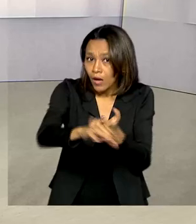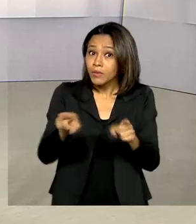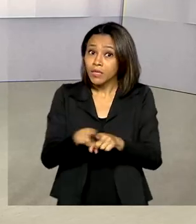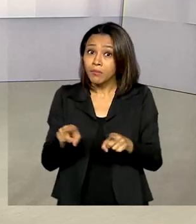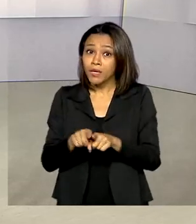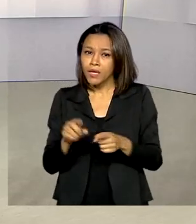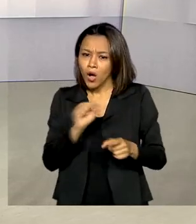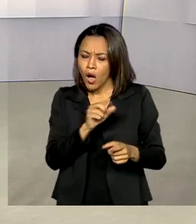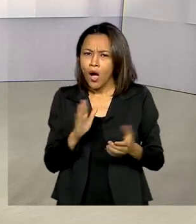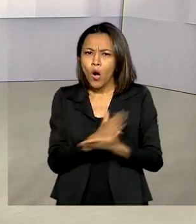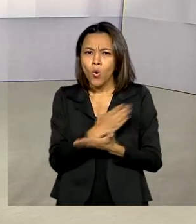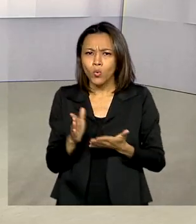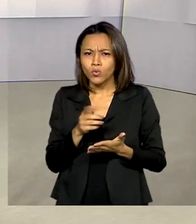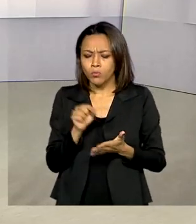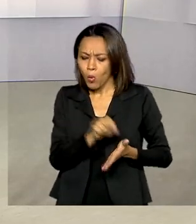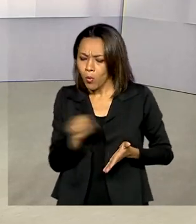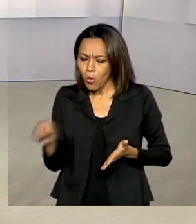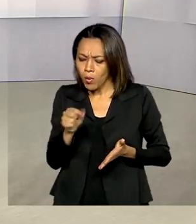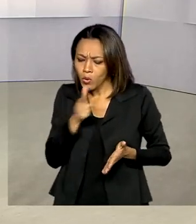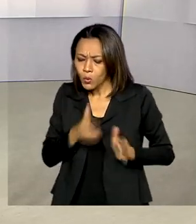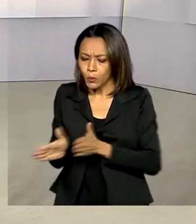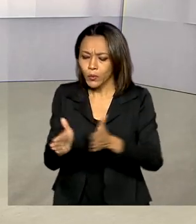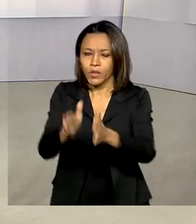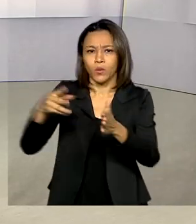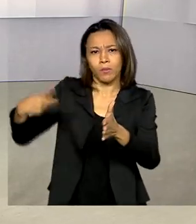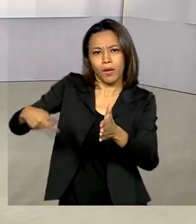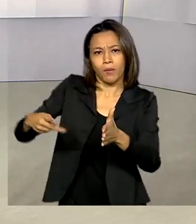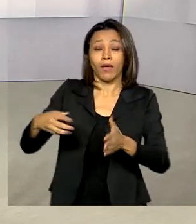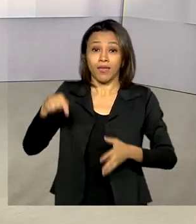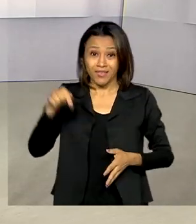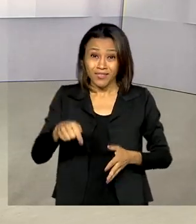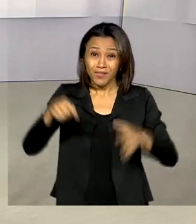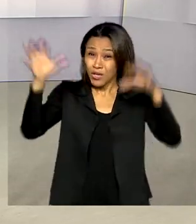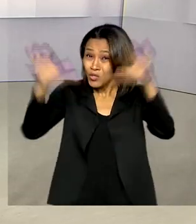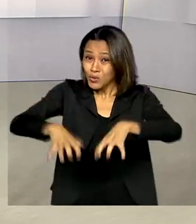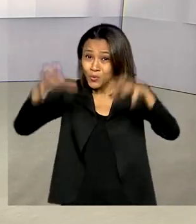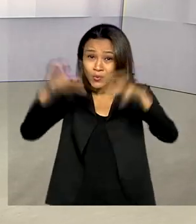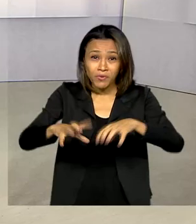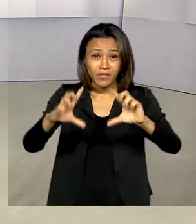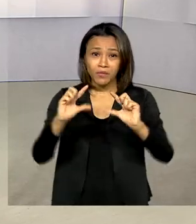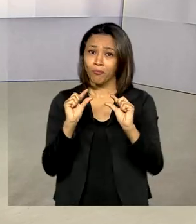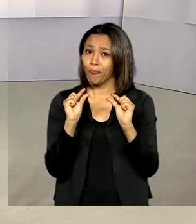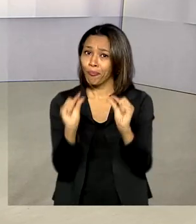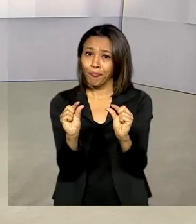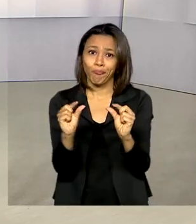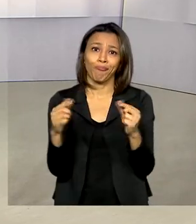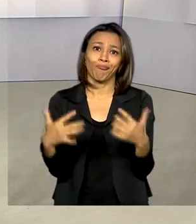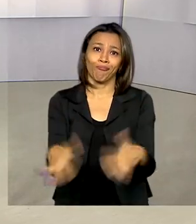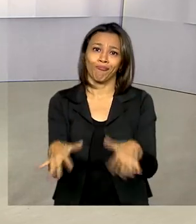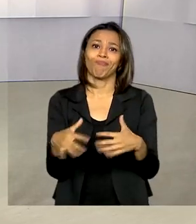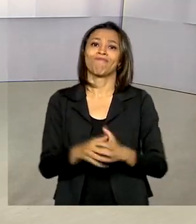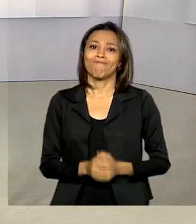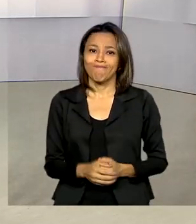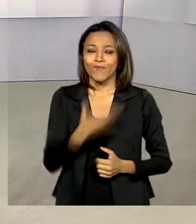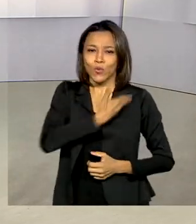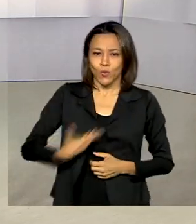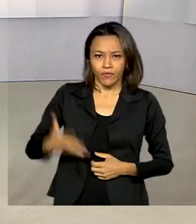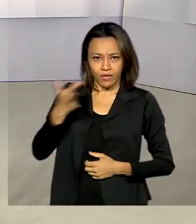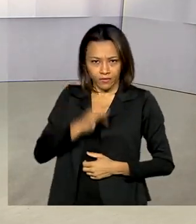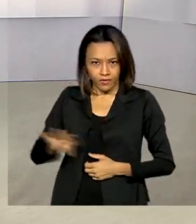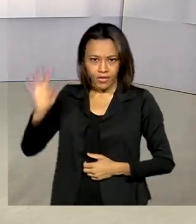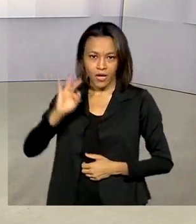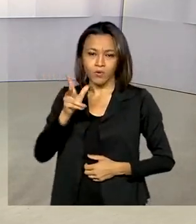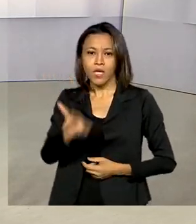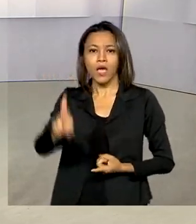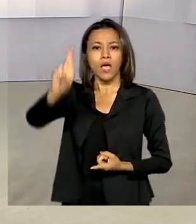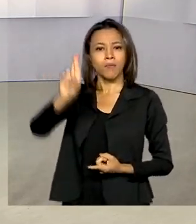Paraguai. Desde 2010, essa região tem tido chuvas abaixo da média. Governo Federal e representantes dos estados de